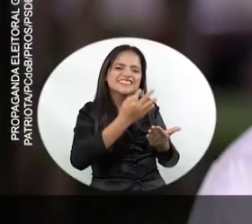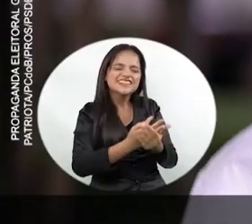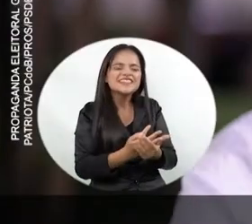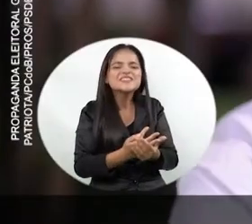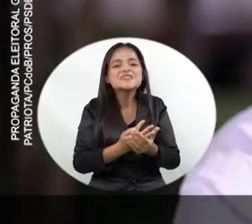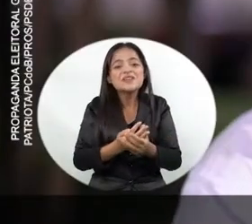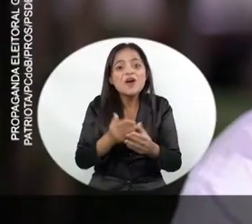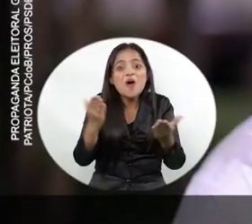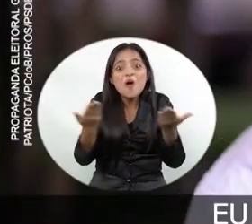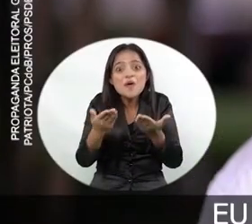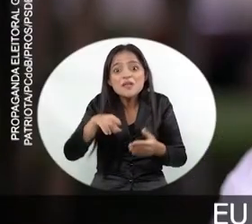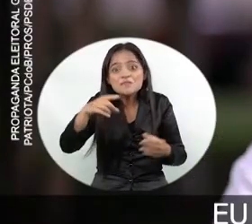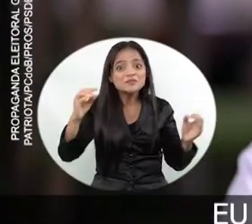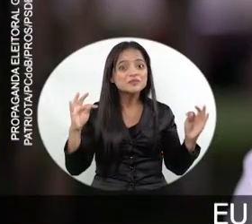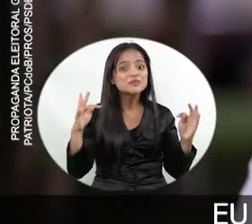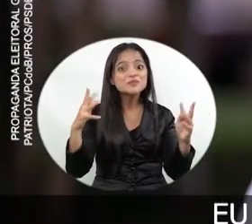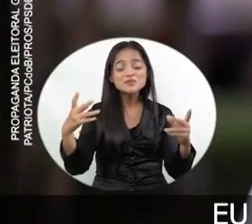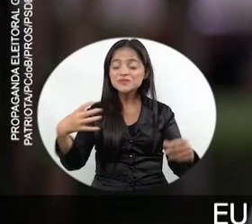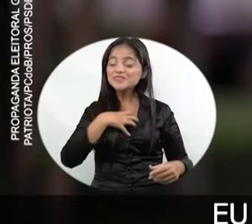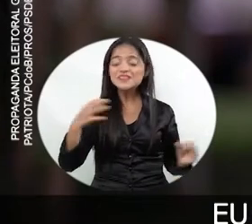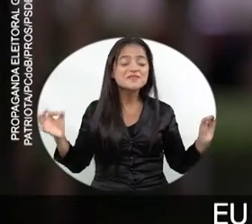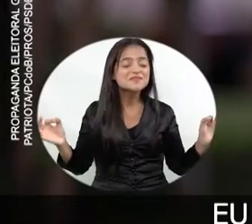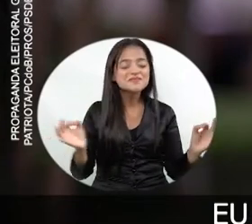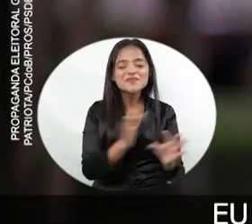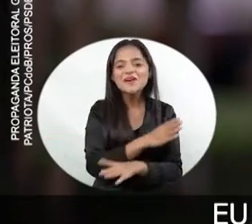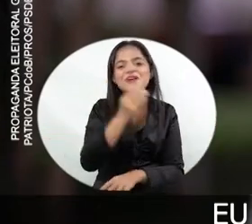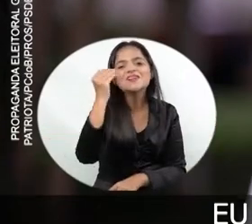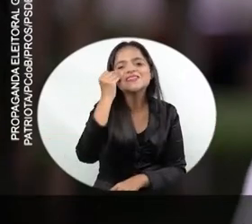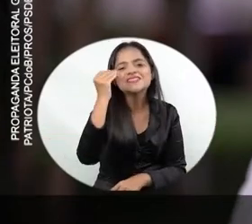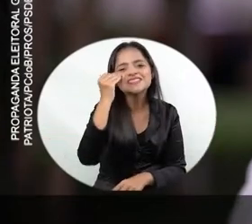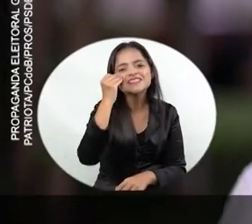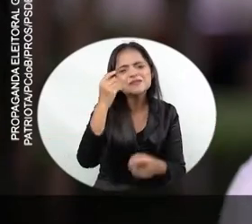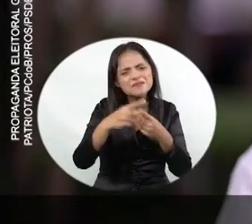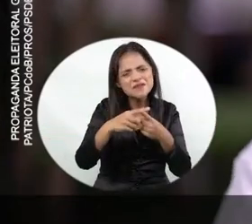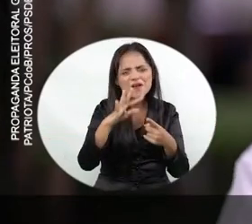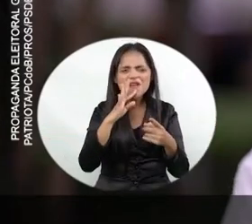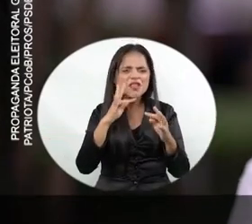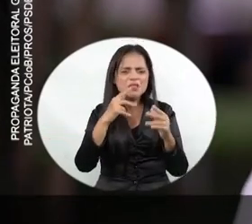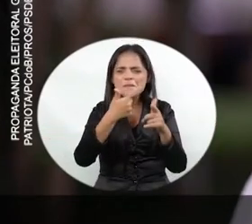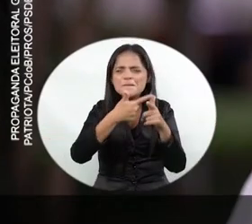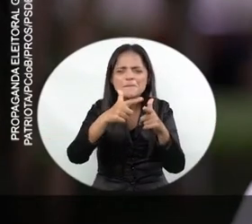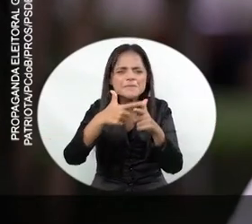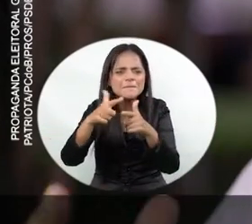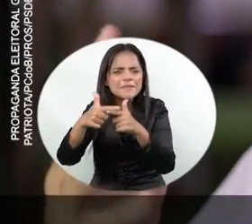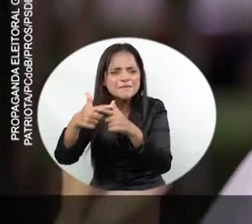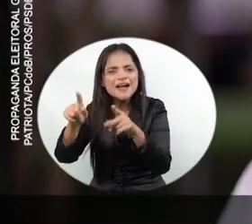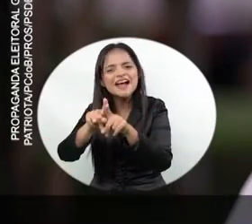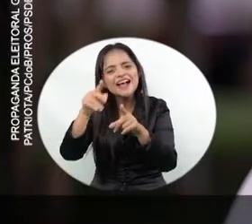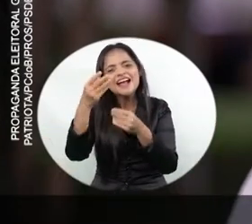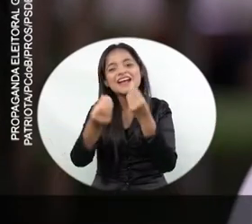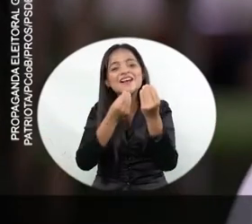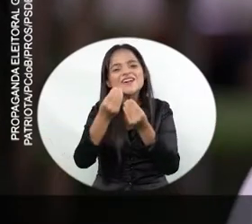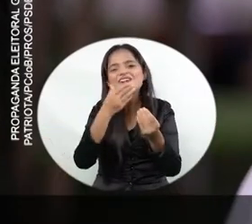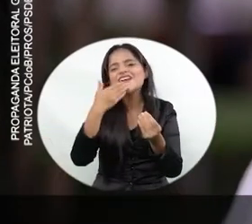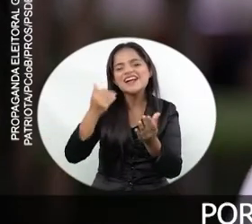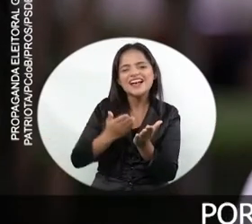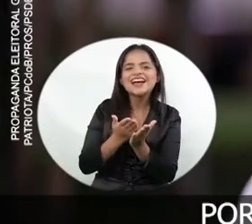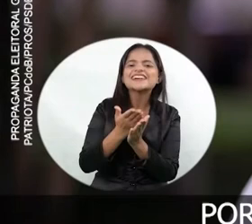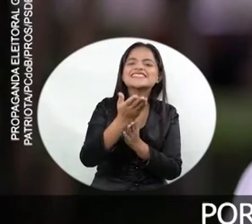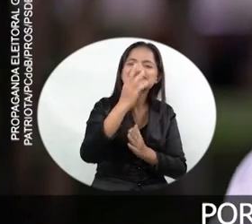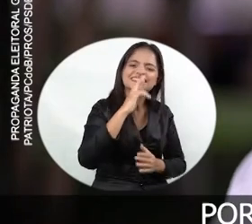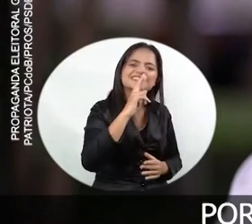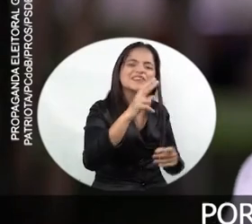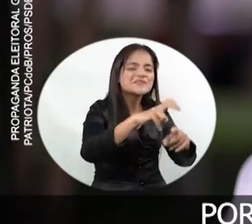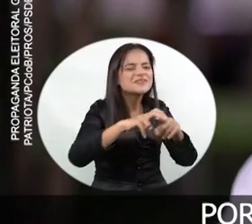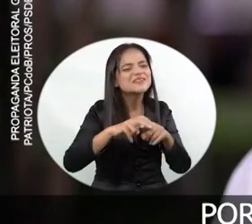Hoje, depois de tudo, eu me sinto mais preparado e experiente. Eu conheço os problemas e os caminhos para as soluções. Por